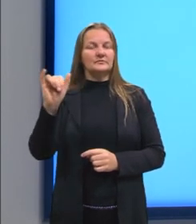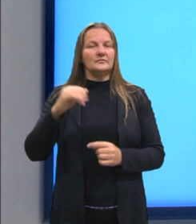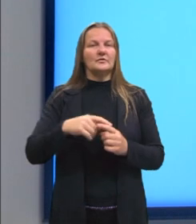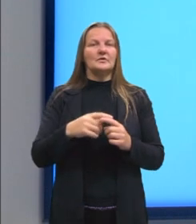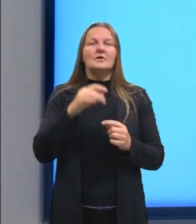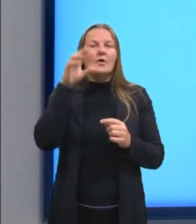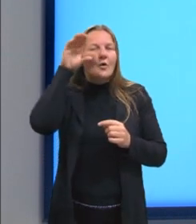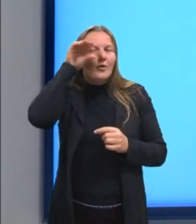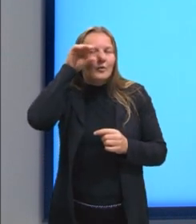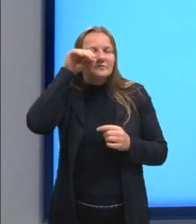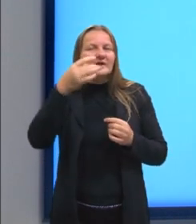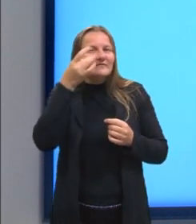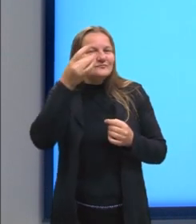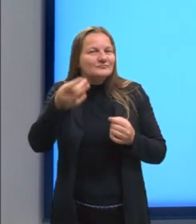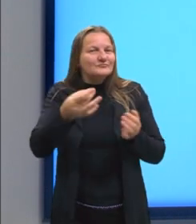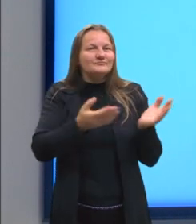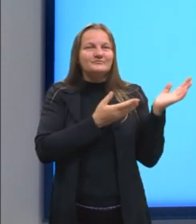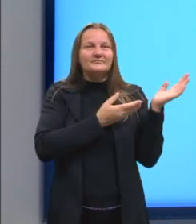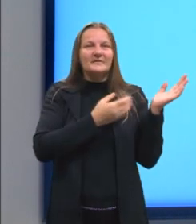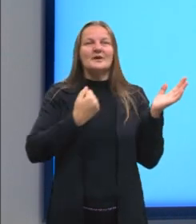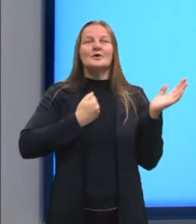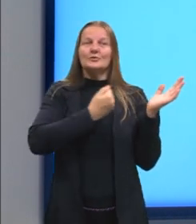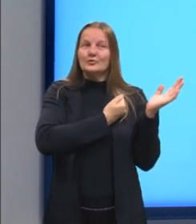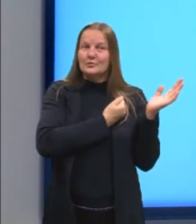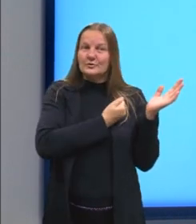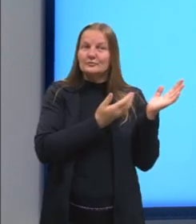Observem que nós temos números,